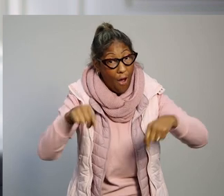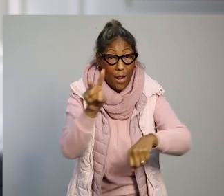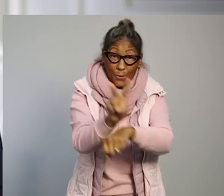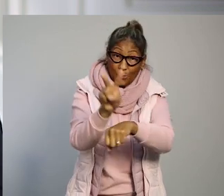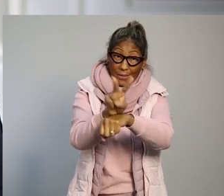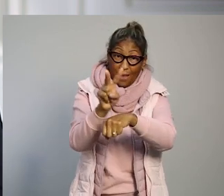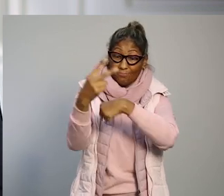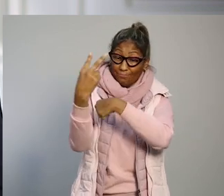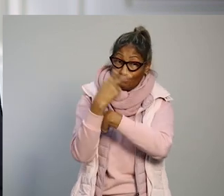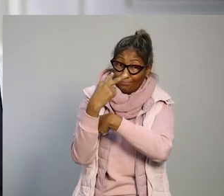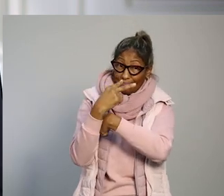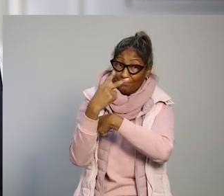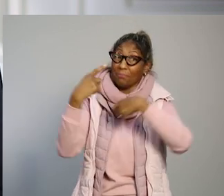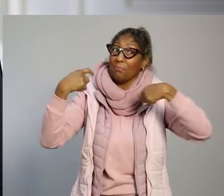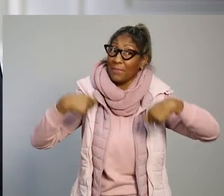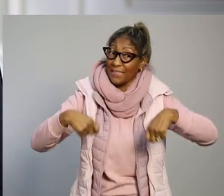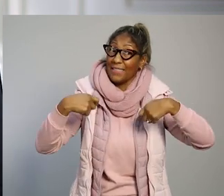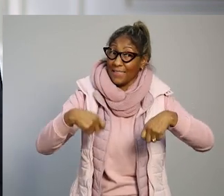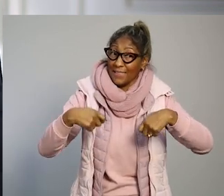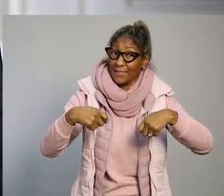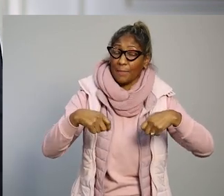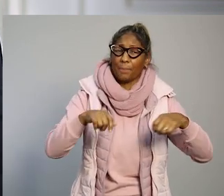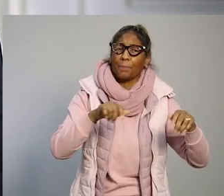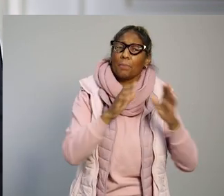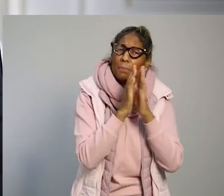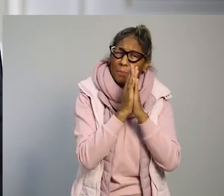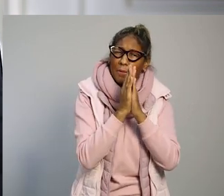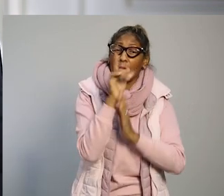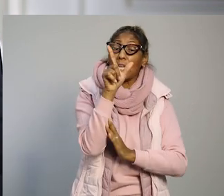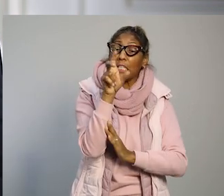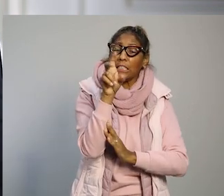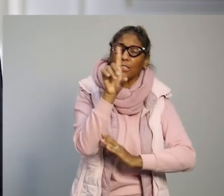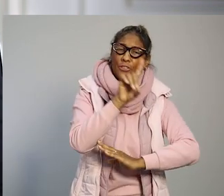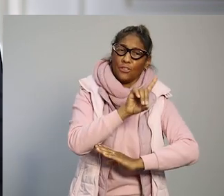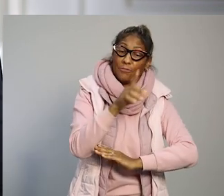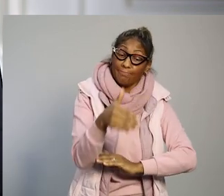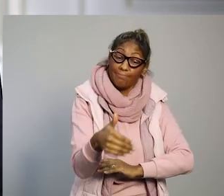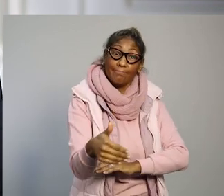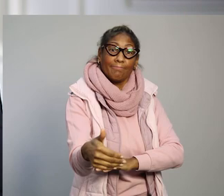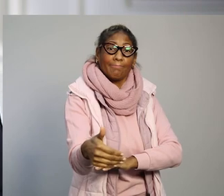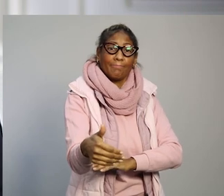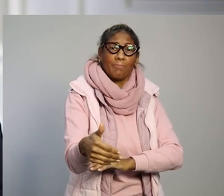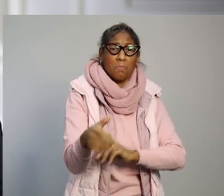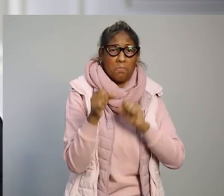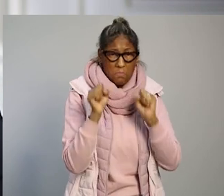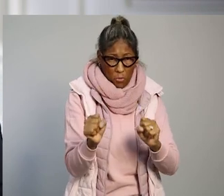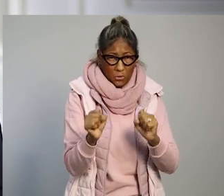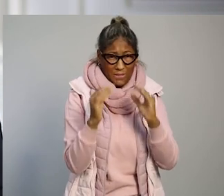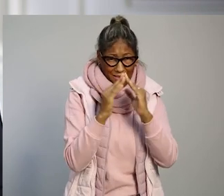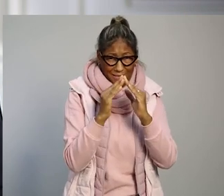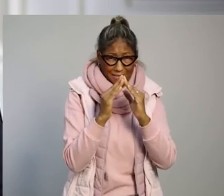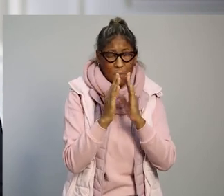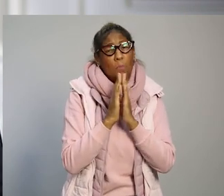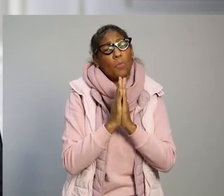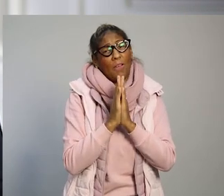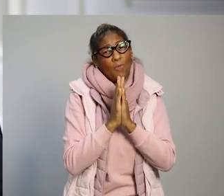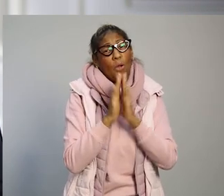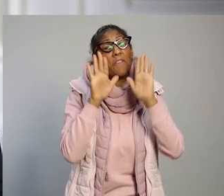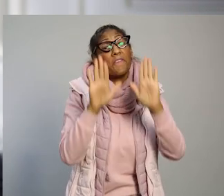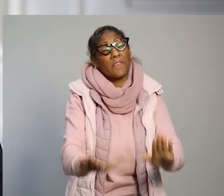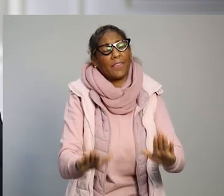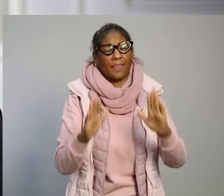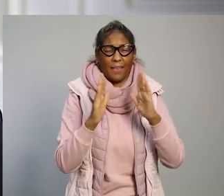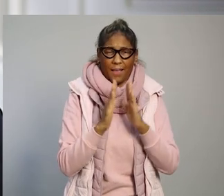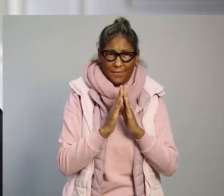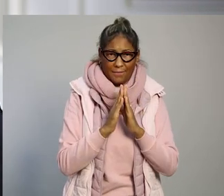cuidado e de proteção. Especialmente nos próximos 15 dias, se puder, por favor,